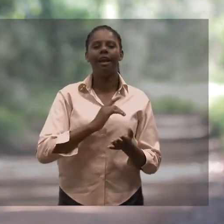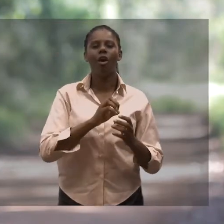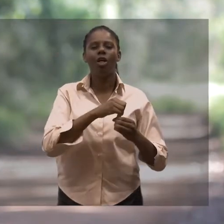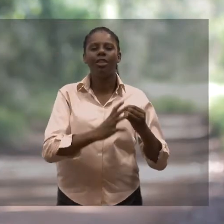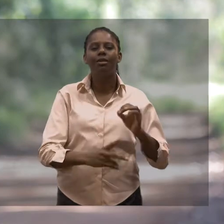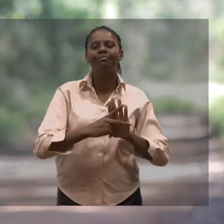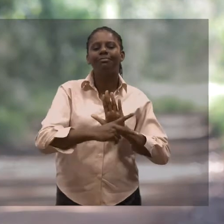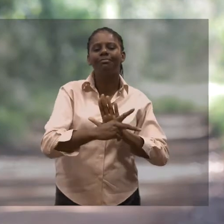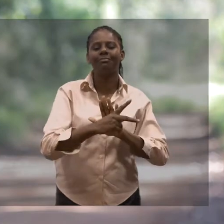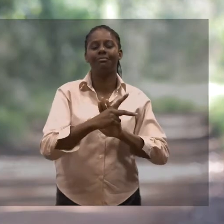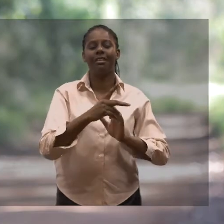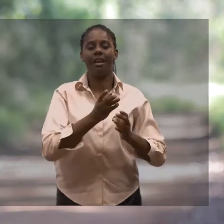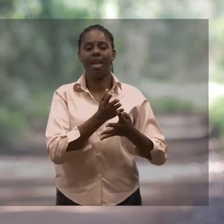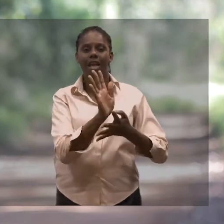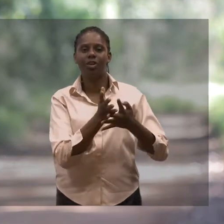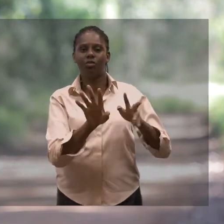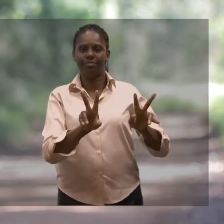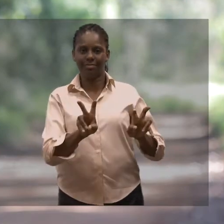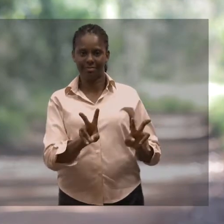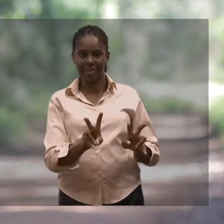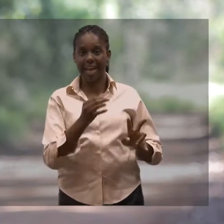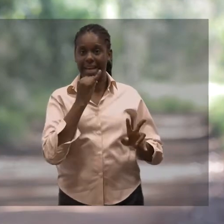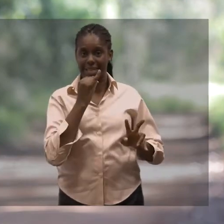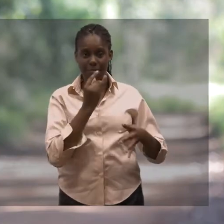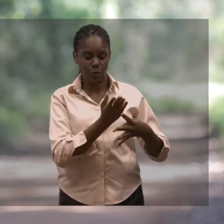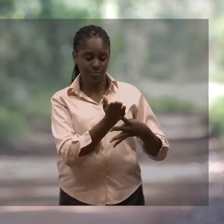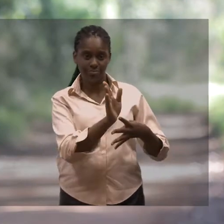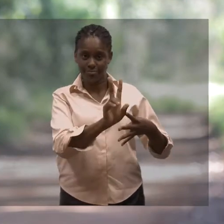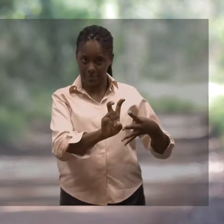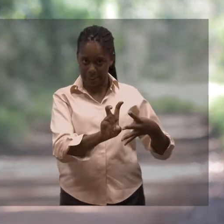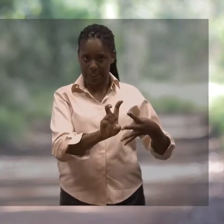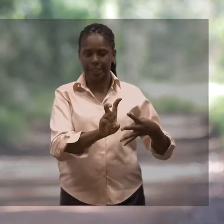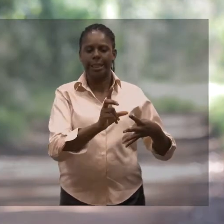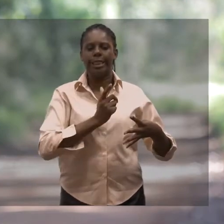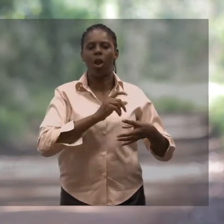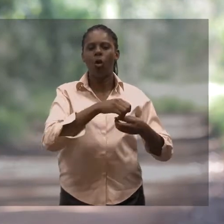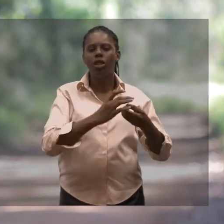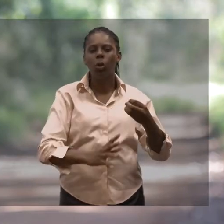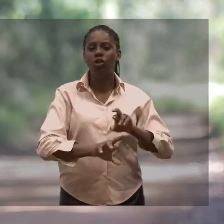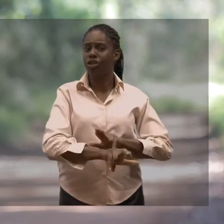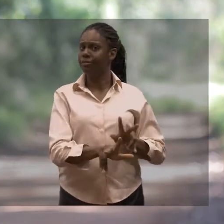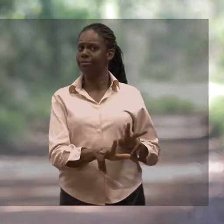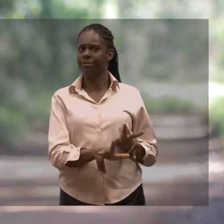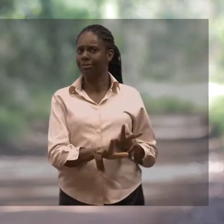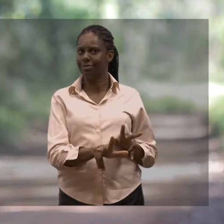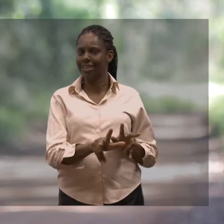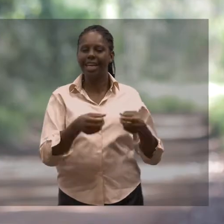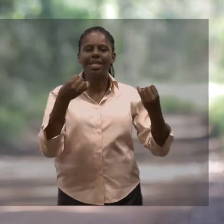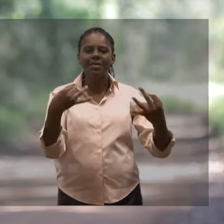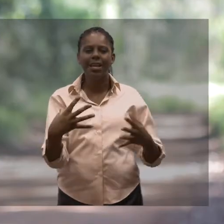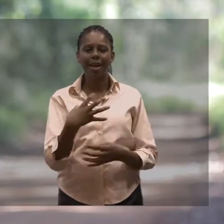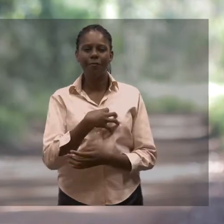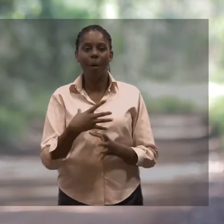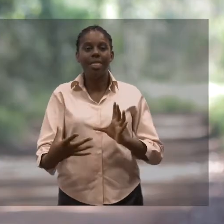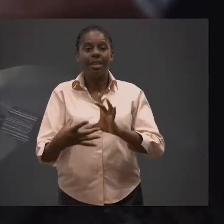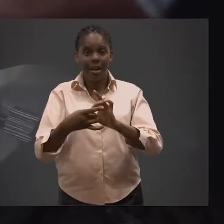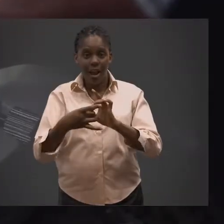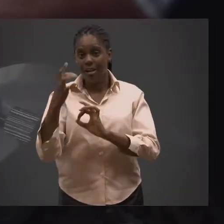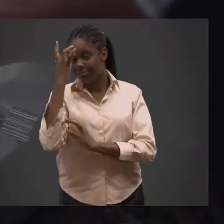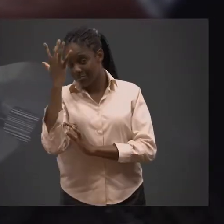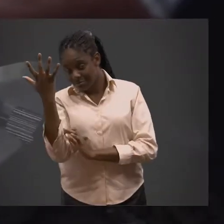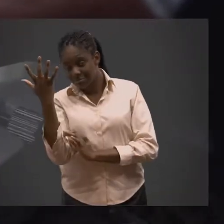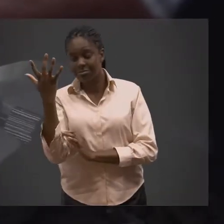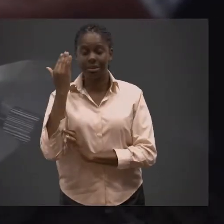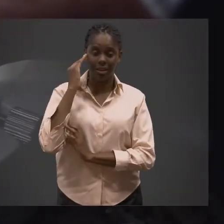Ciências Biológicas da Lagoa do Sino, são abordados em eixos temáticos. Então o único eixo temático vai ter conteúdos diferentes